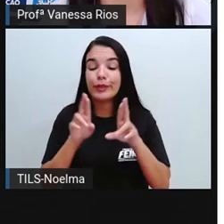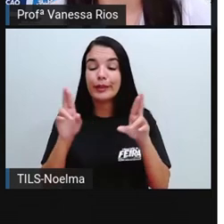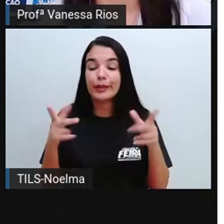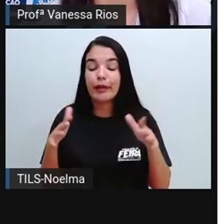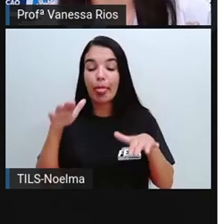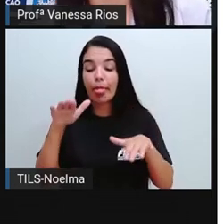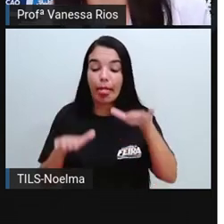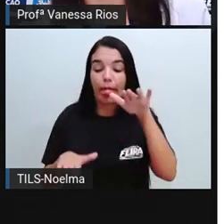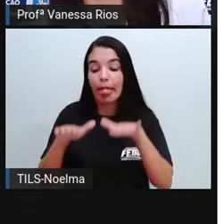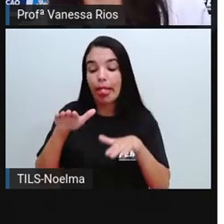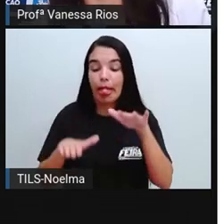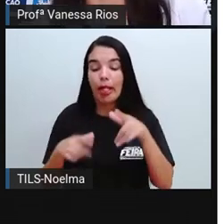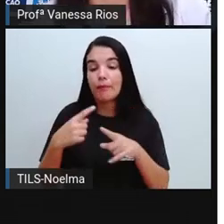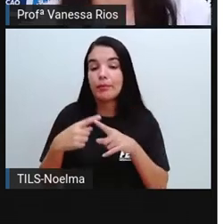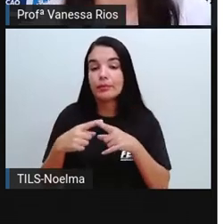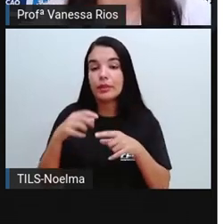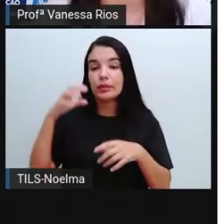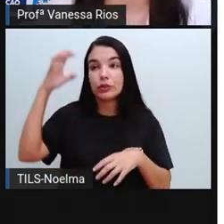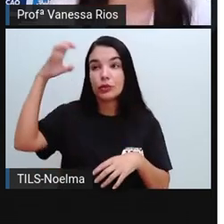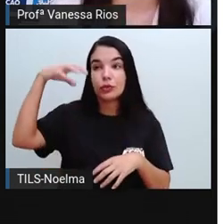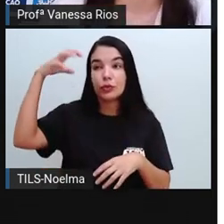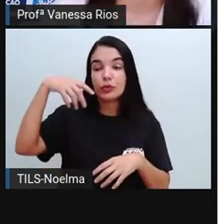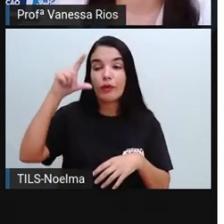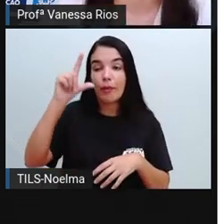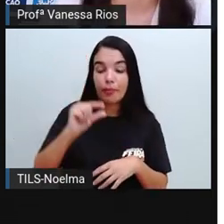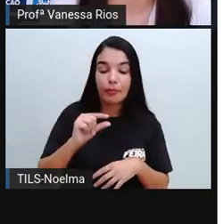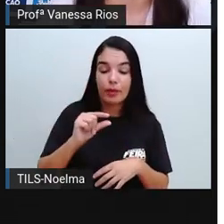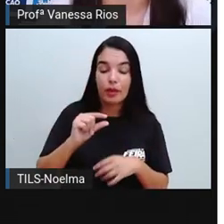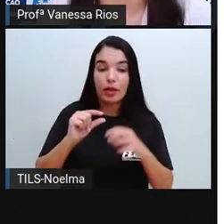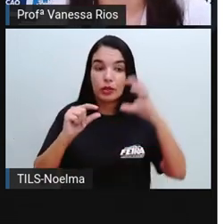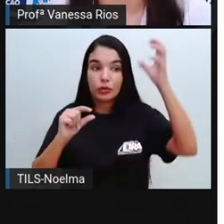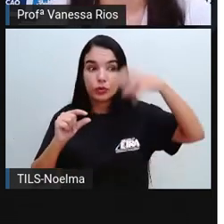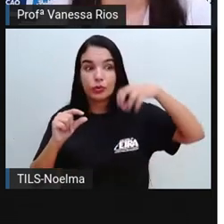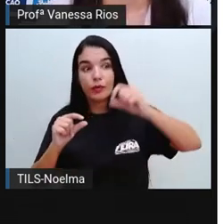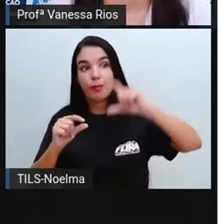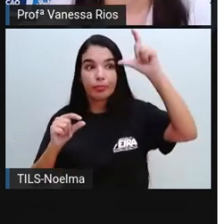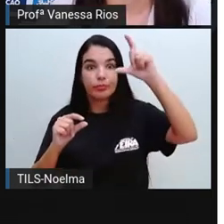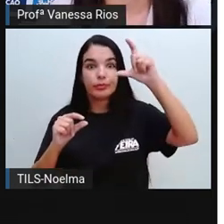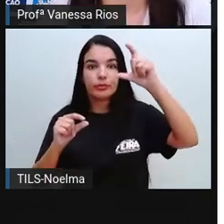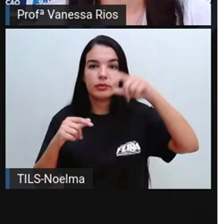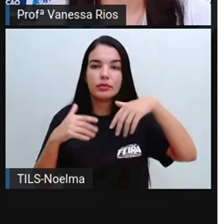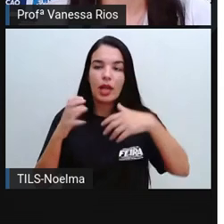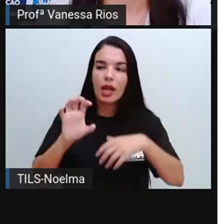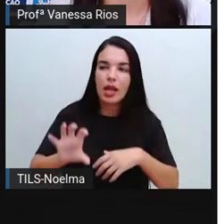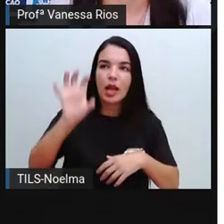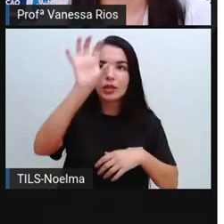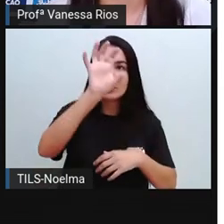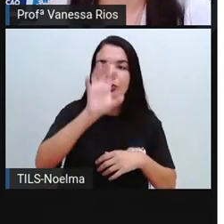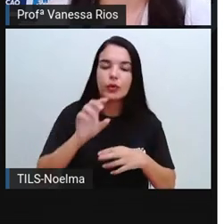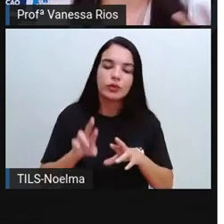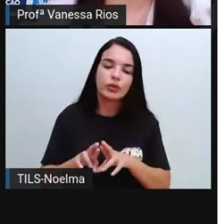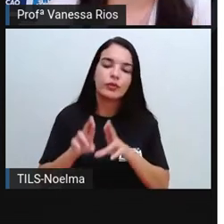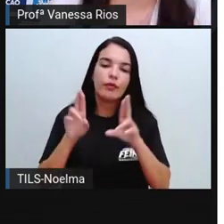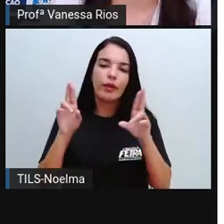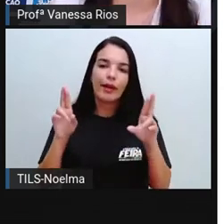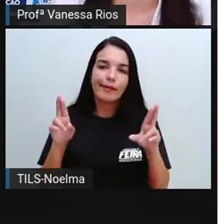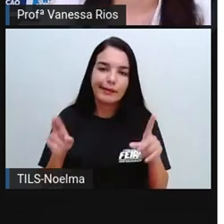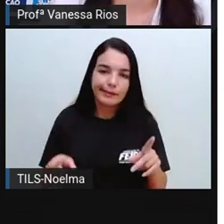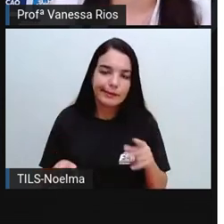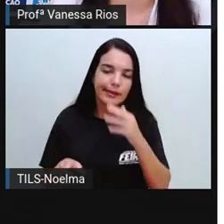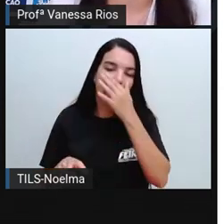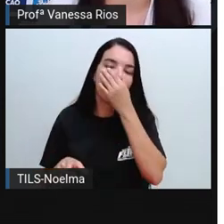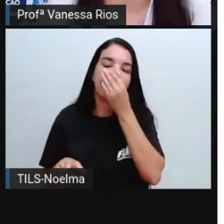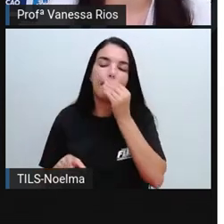né, a quantidade de chuvas diminui, às vezes se espera que chova e não chove. E a gente já percebe que regiões que